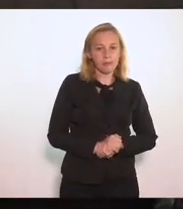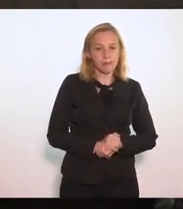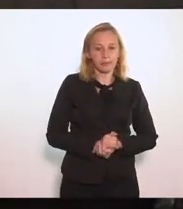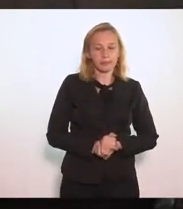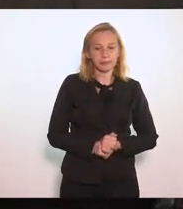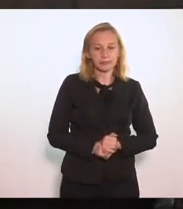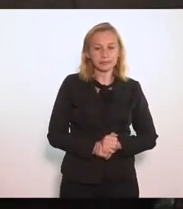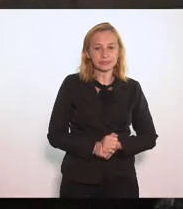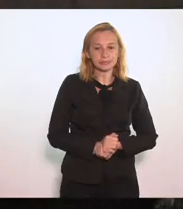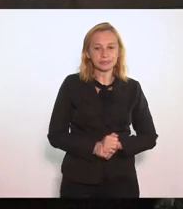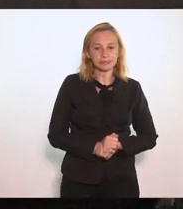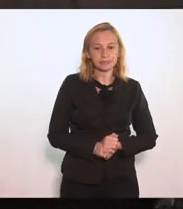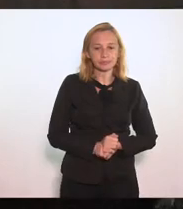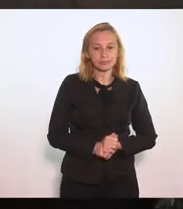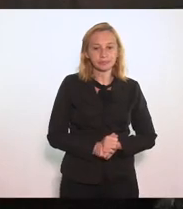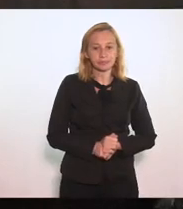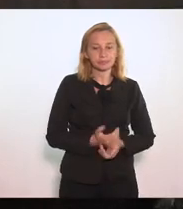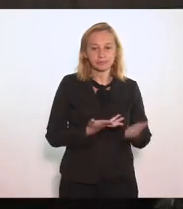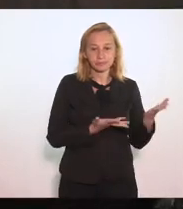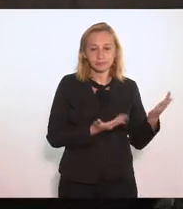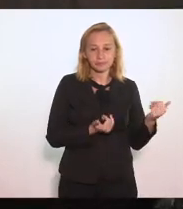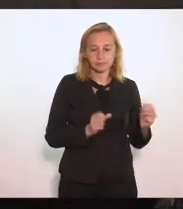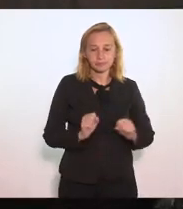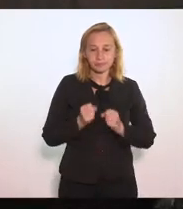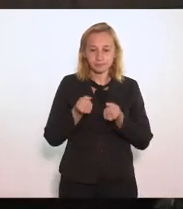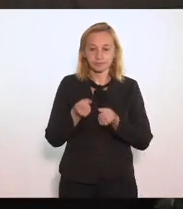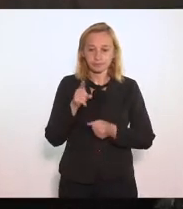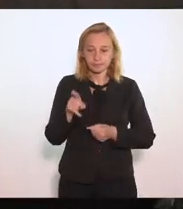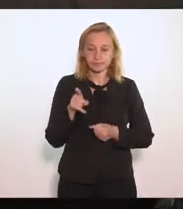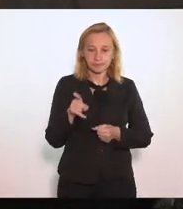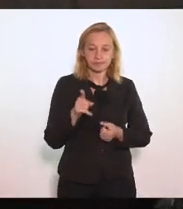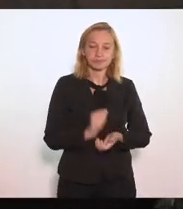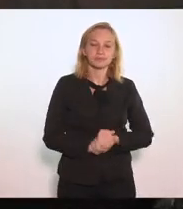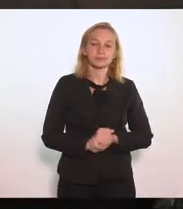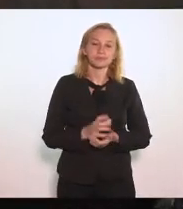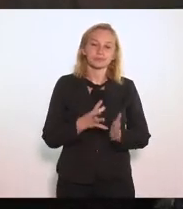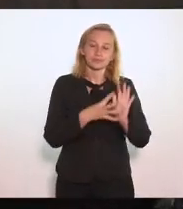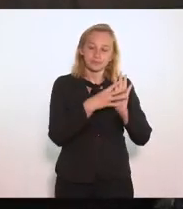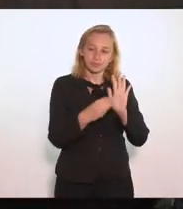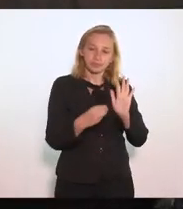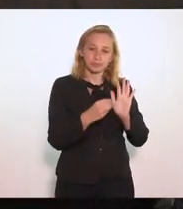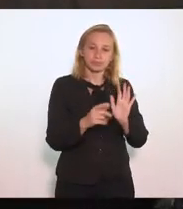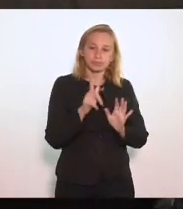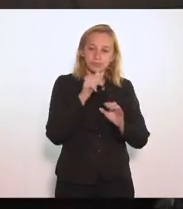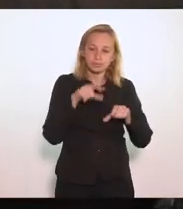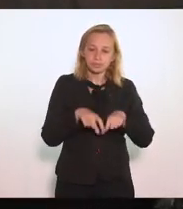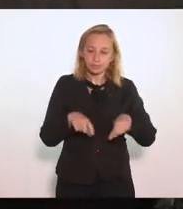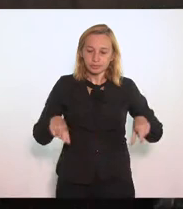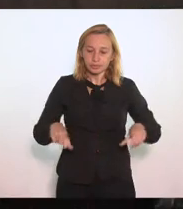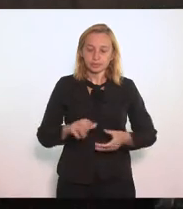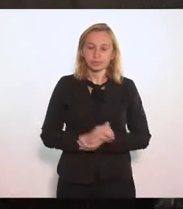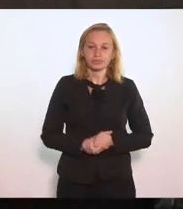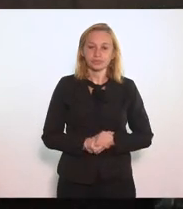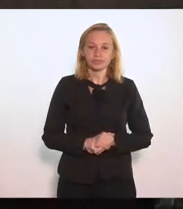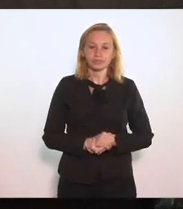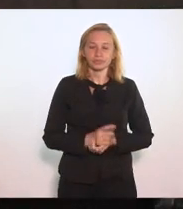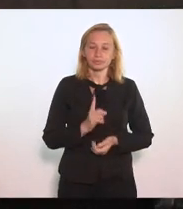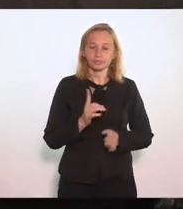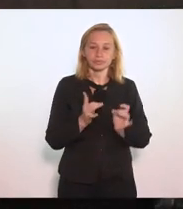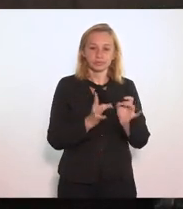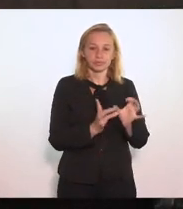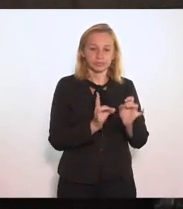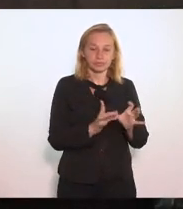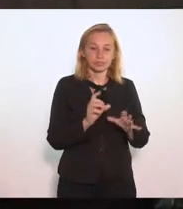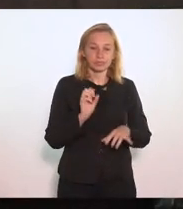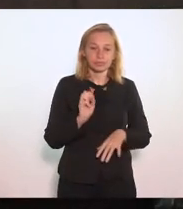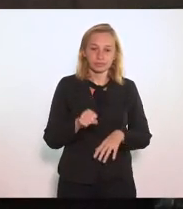O Jorge Defendendo ali A modelagem De concessão De arro de esgoto Não se falava ali De privatização De serviços E sim